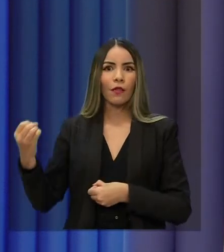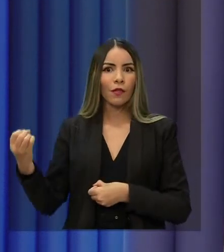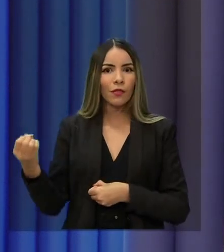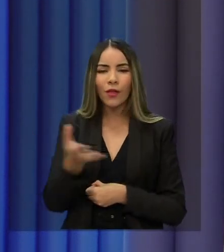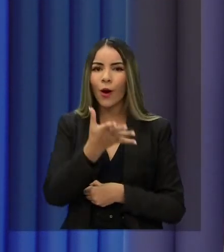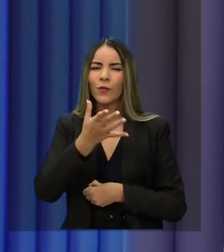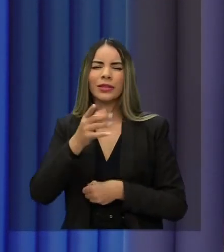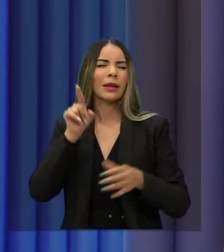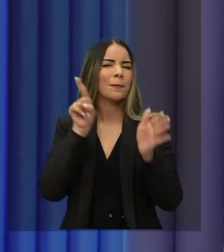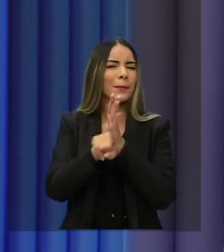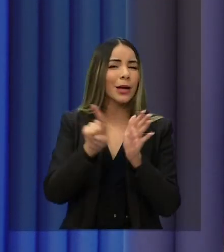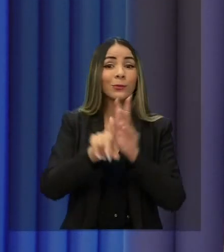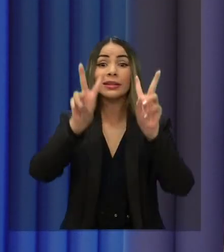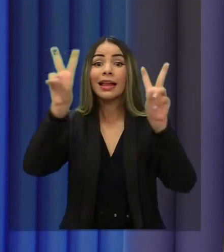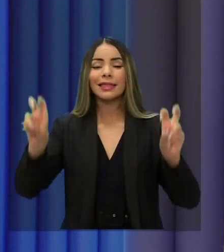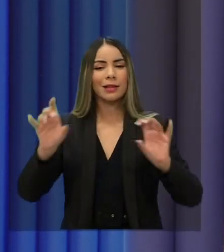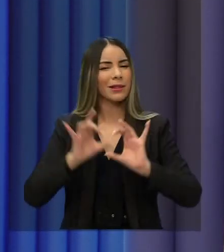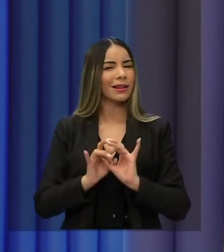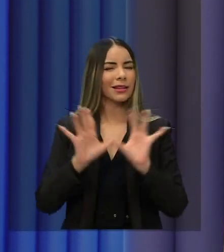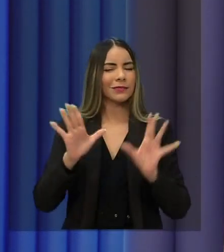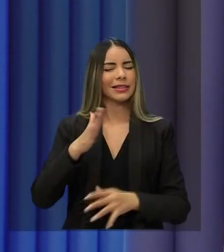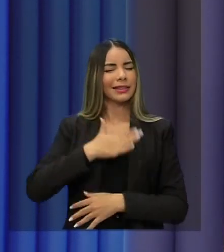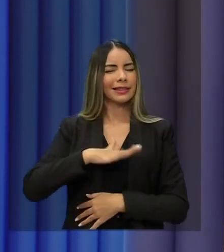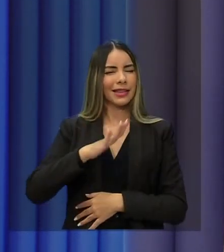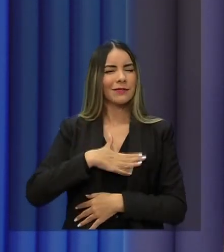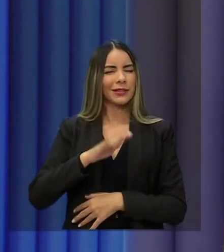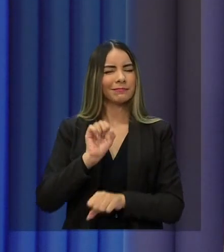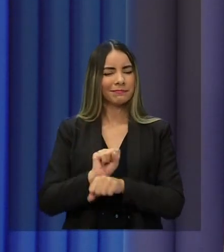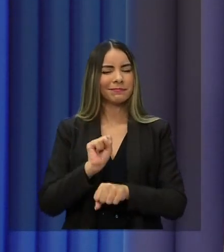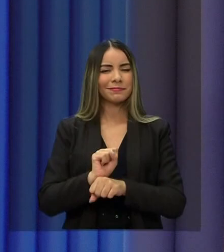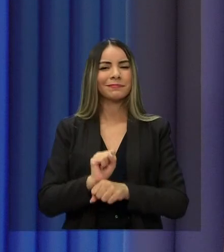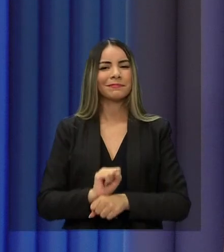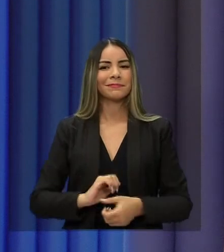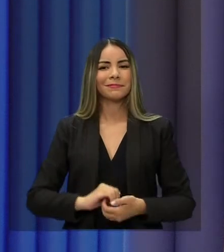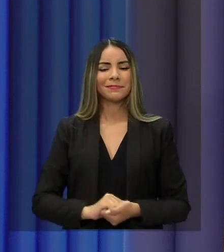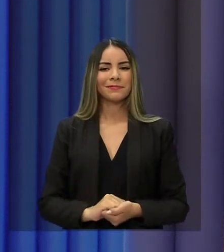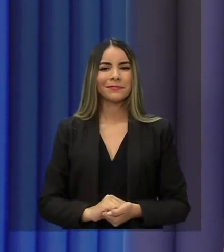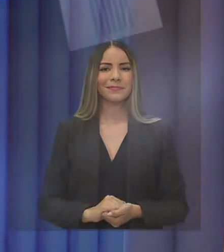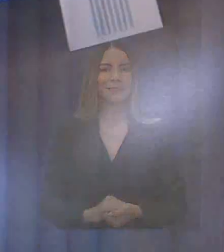com tema livre. O intervalo é bem rapidinho, você fica com a gente. Até já.